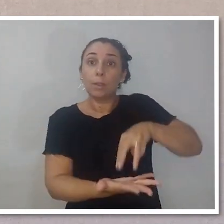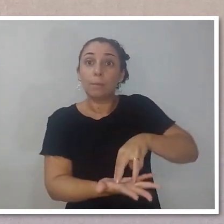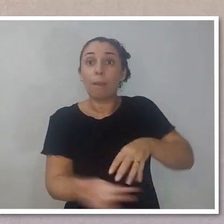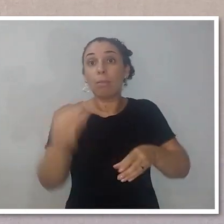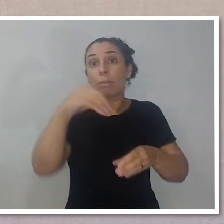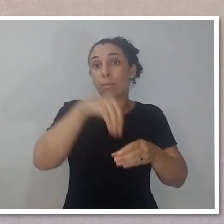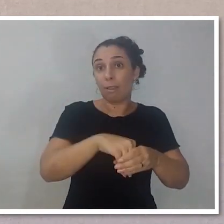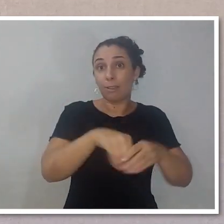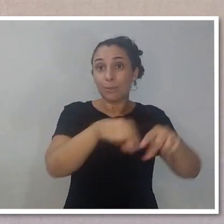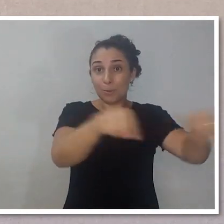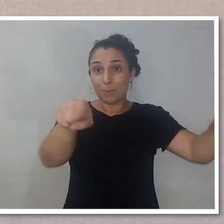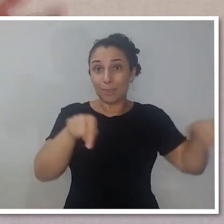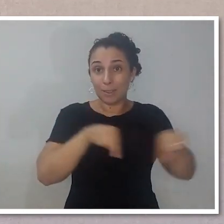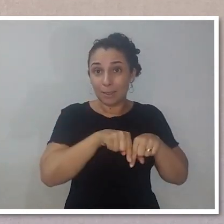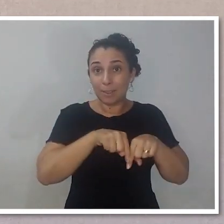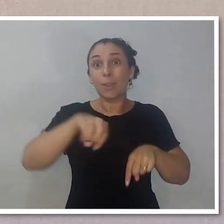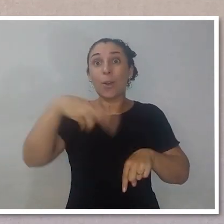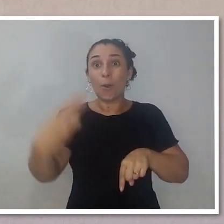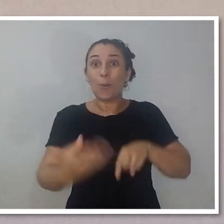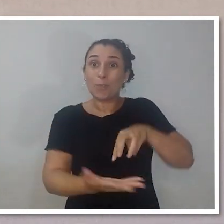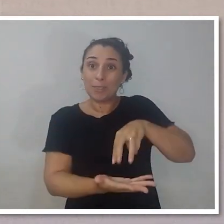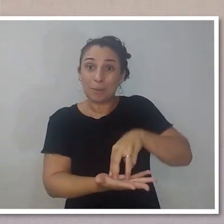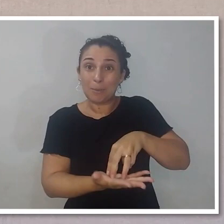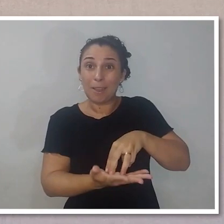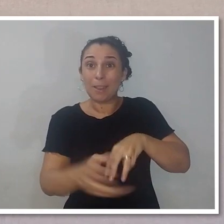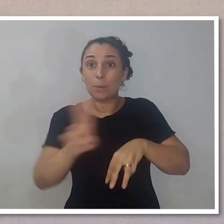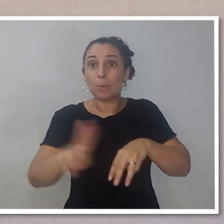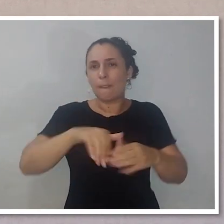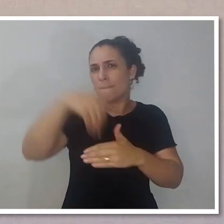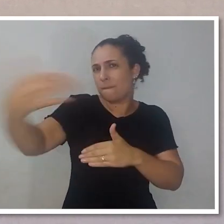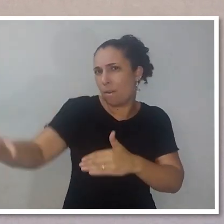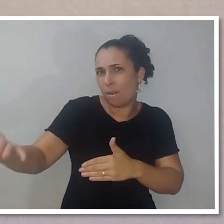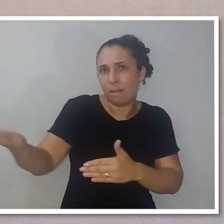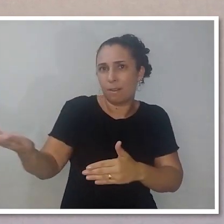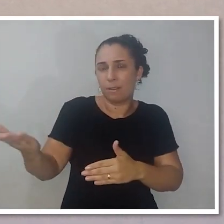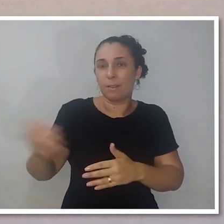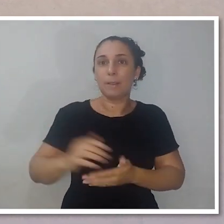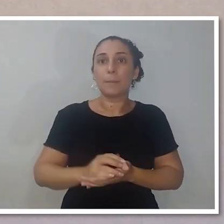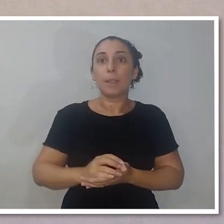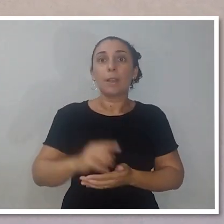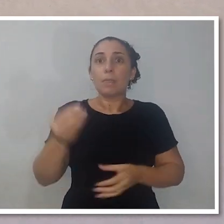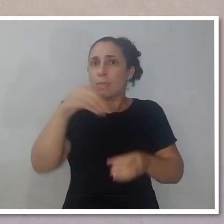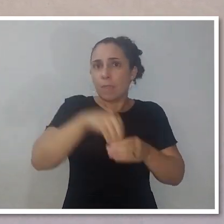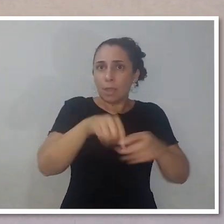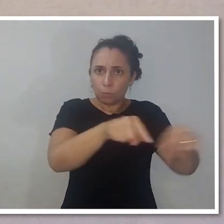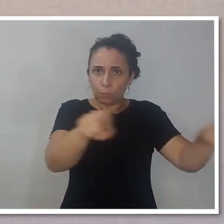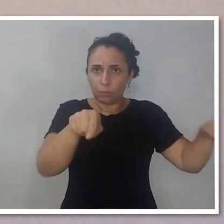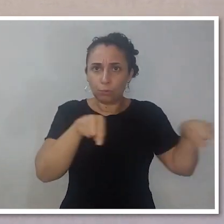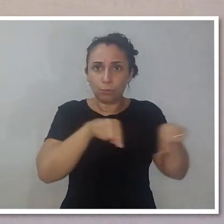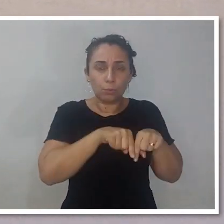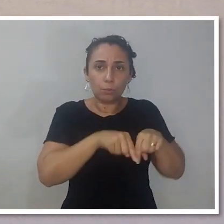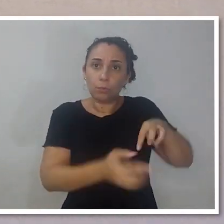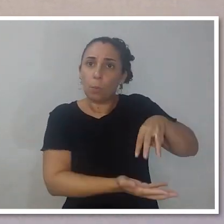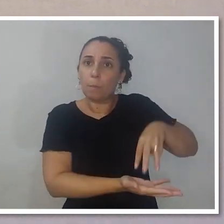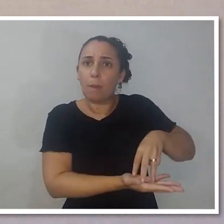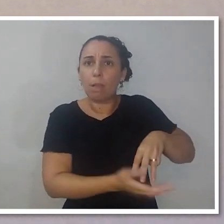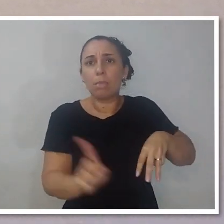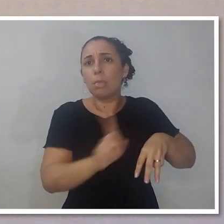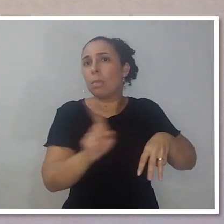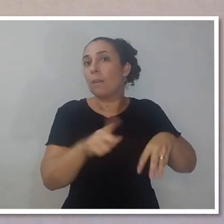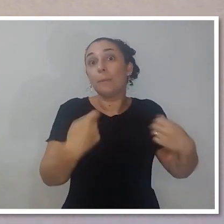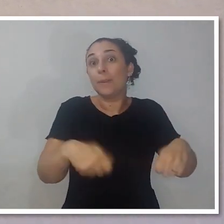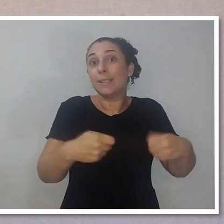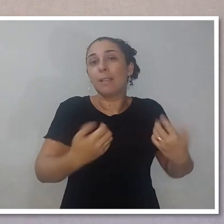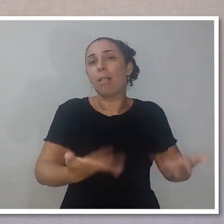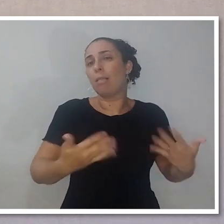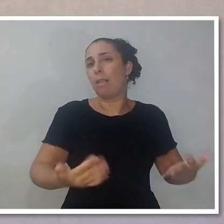estúdio? Vai ser para fazer fotografia externa? Se você vai usar o tripé, por exemplo, dentro de um estúdio, não precisa que ele seja leve e